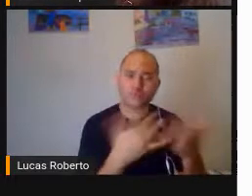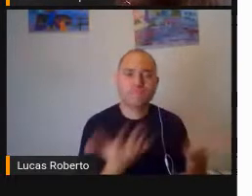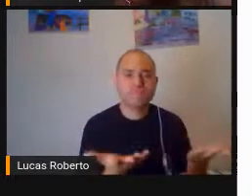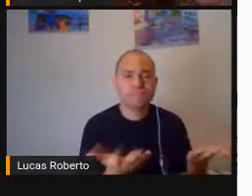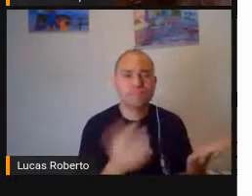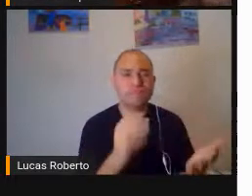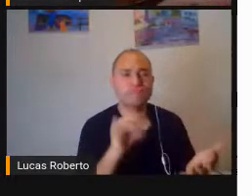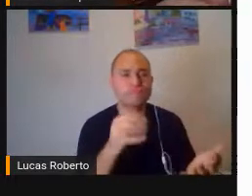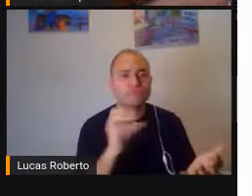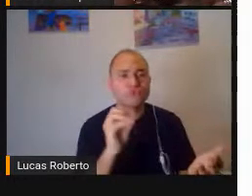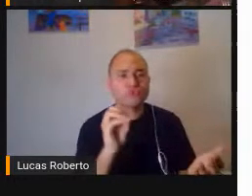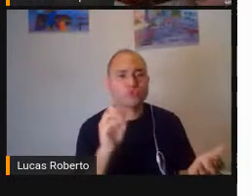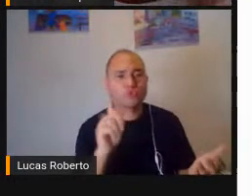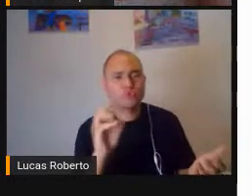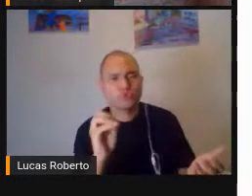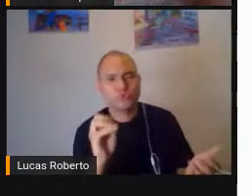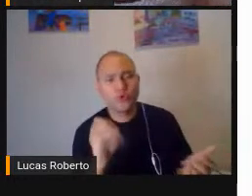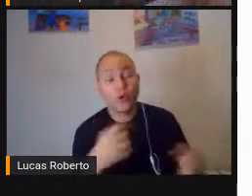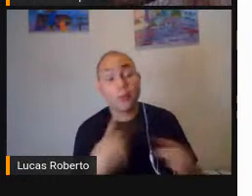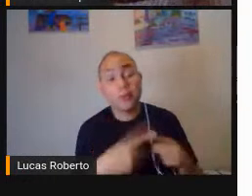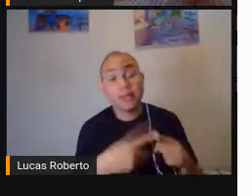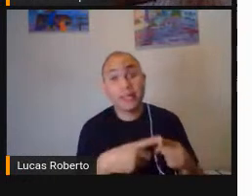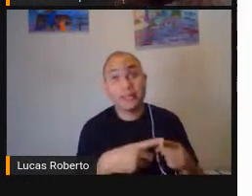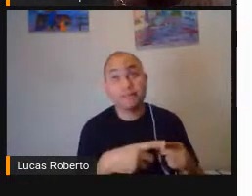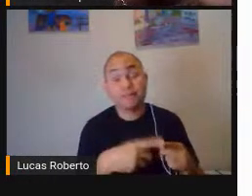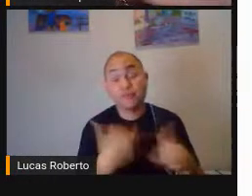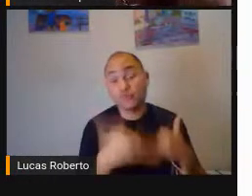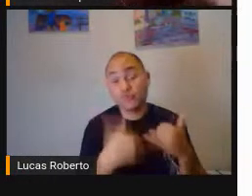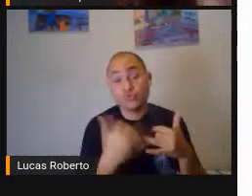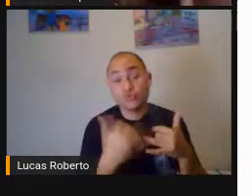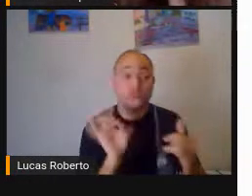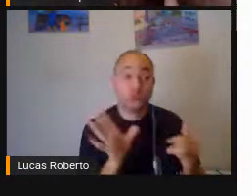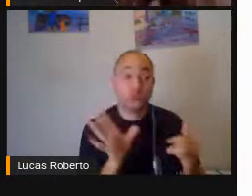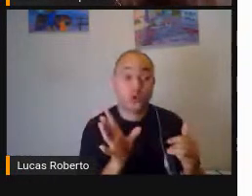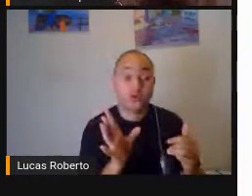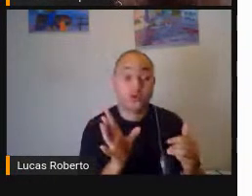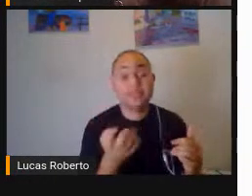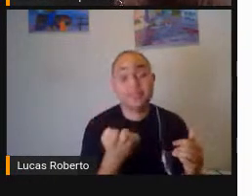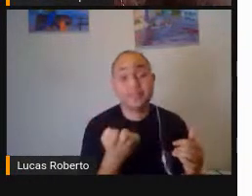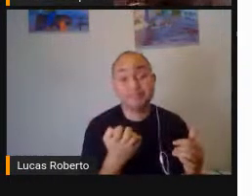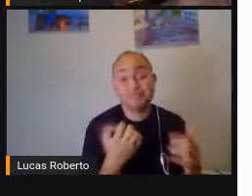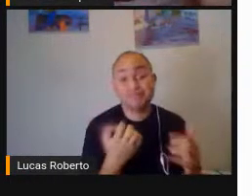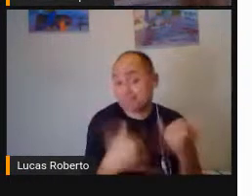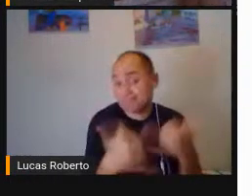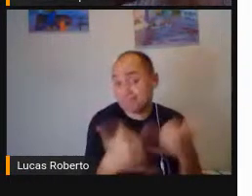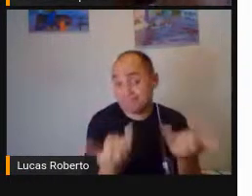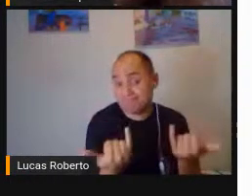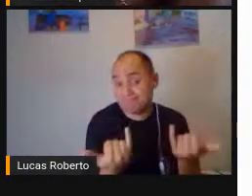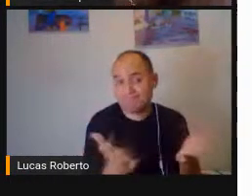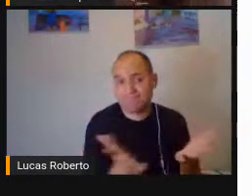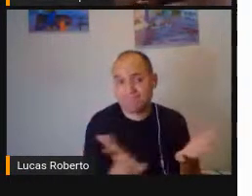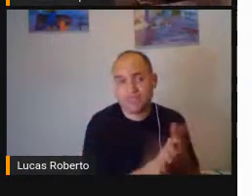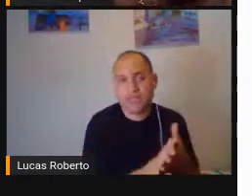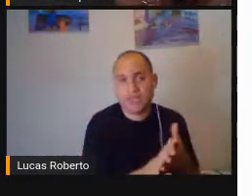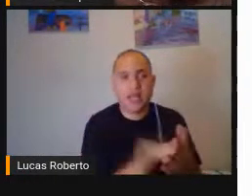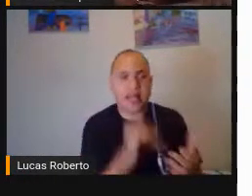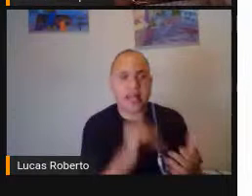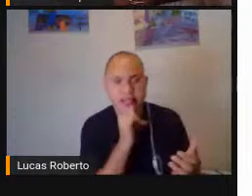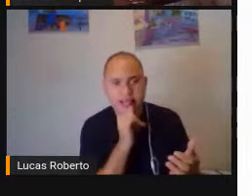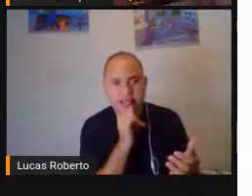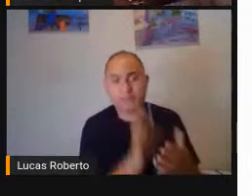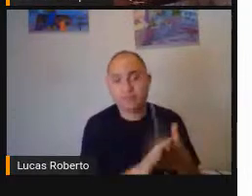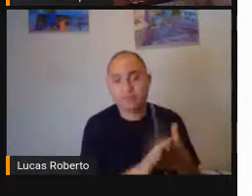mesmo Separado Do mundo Do nosso mundo Do mundo real Então aquele jogo De joystick